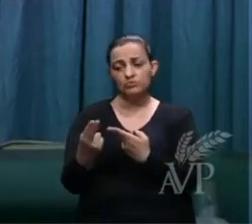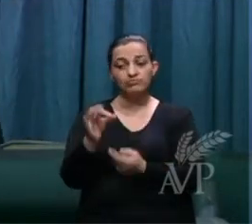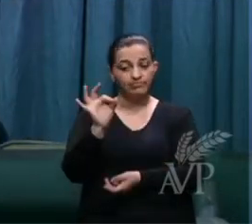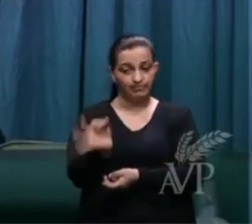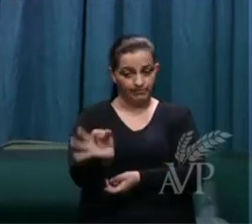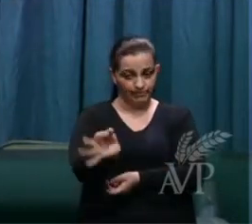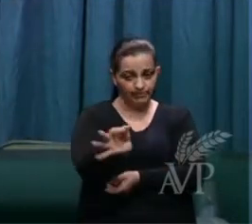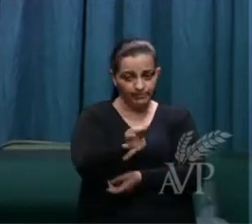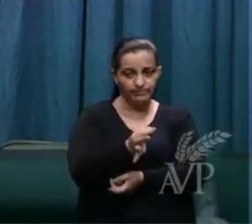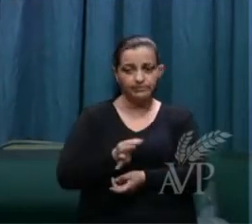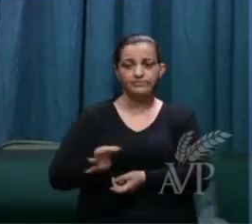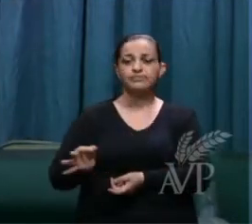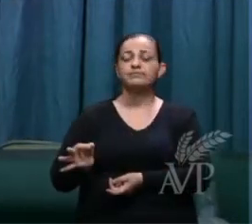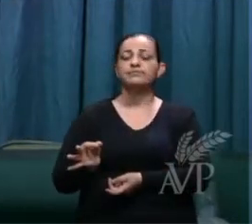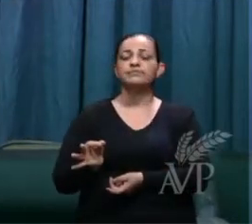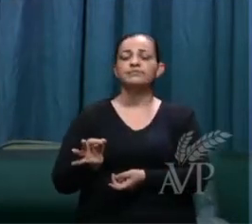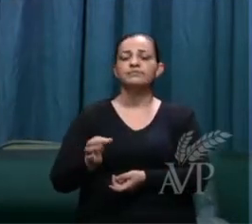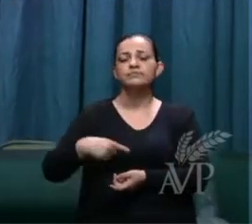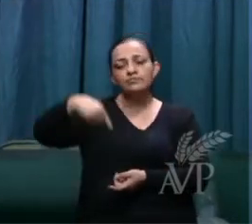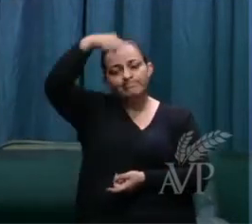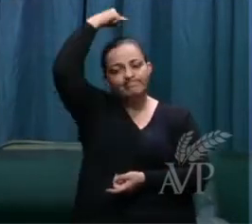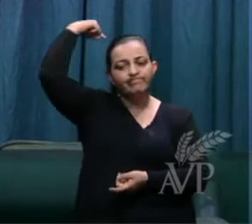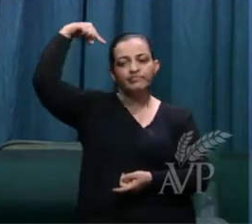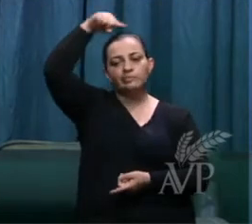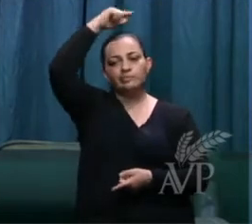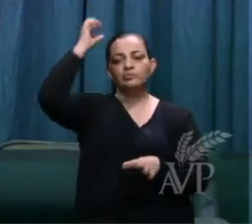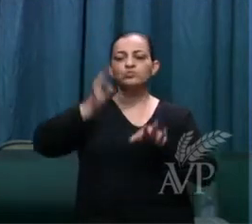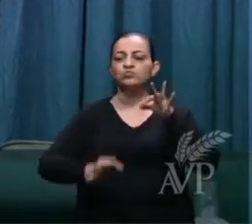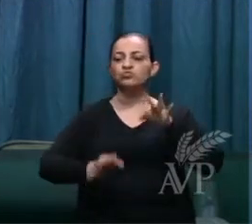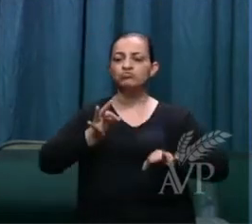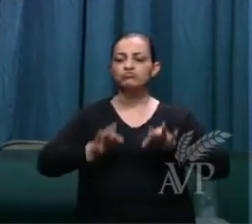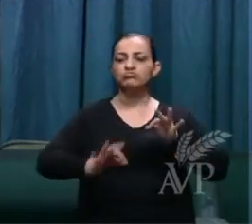certo? e os santos julgarão o mundo.